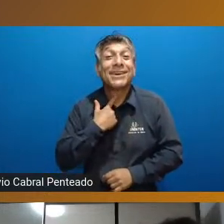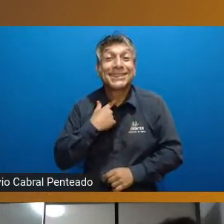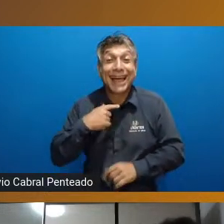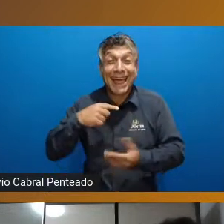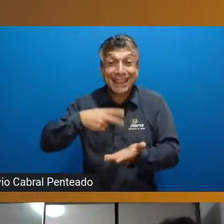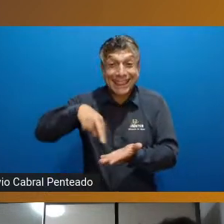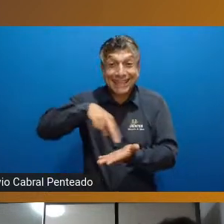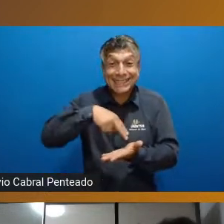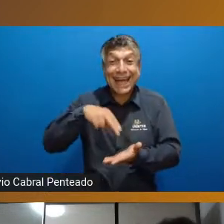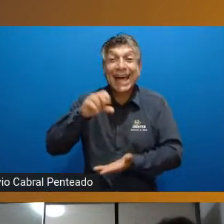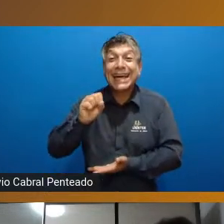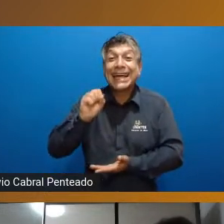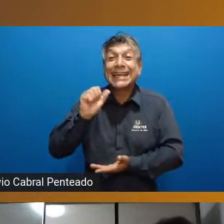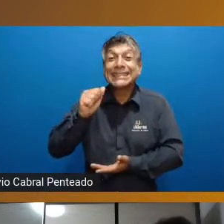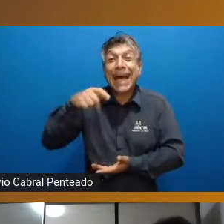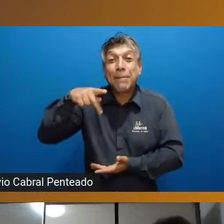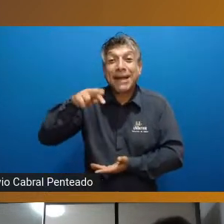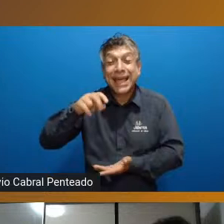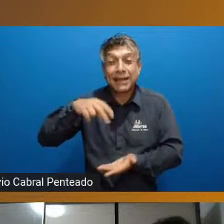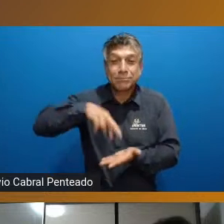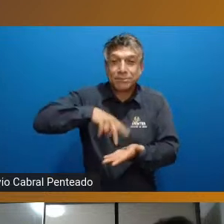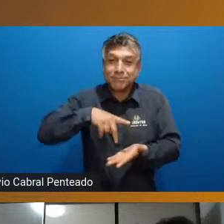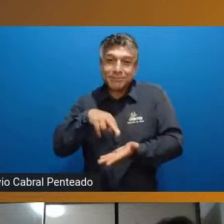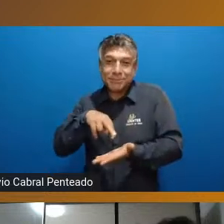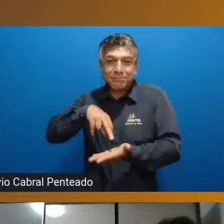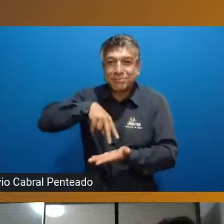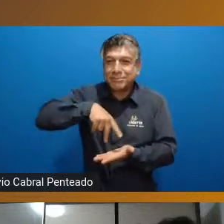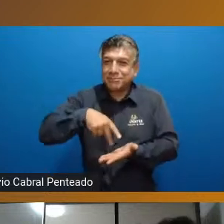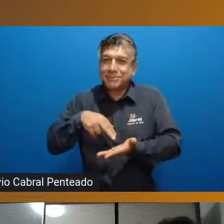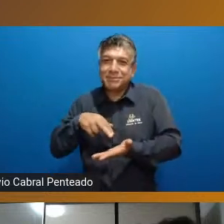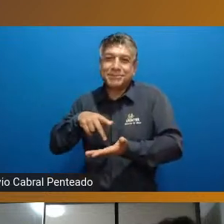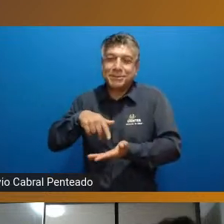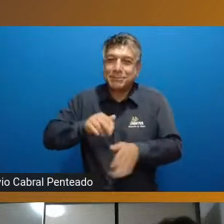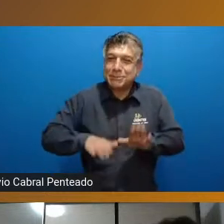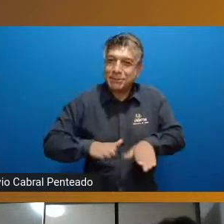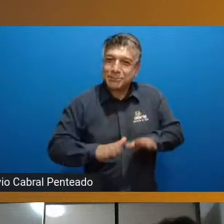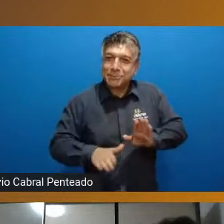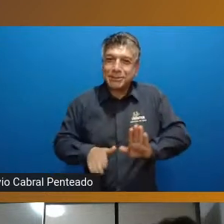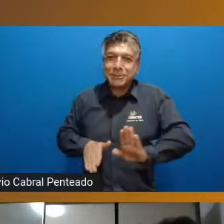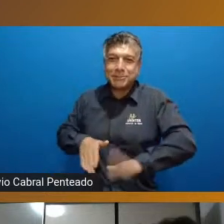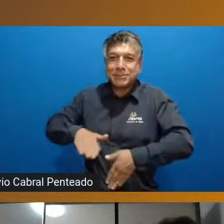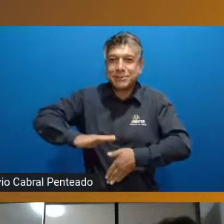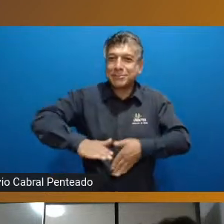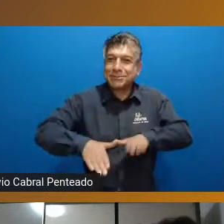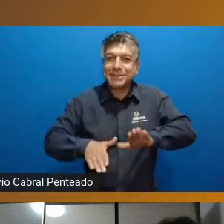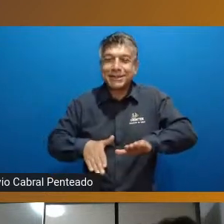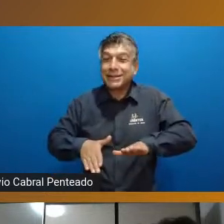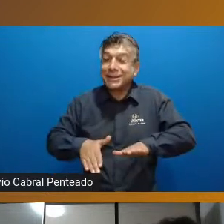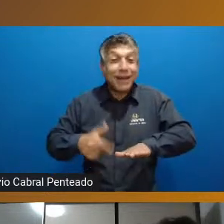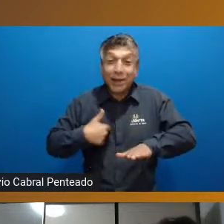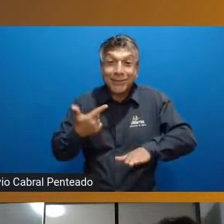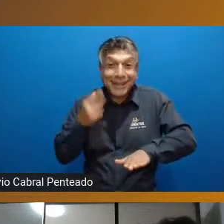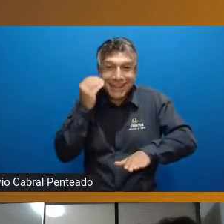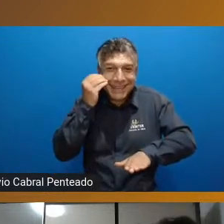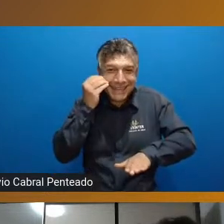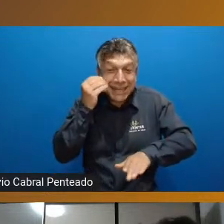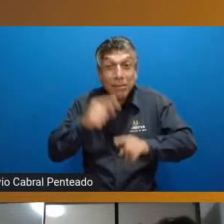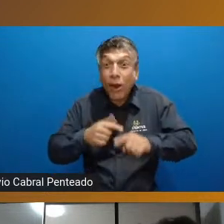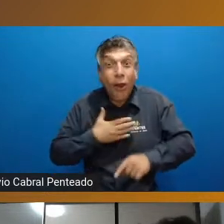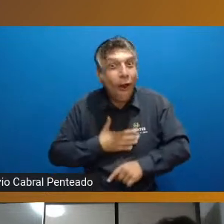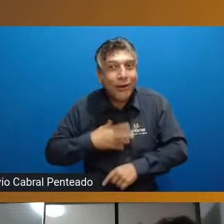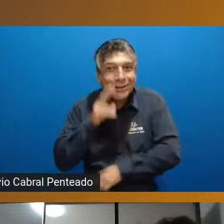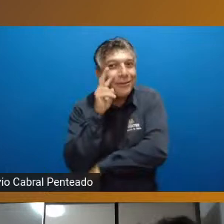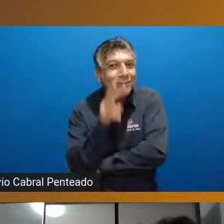né e apesar de não ter muita vivência dentro da da dança mas eu sempre gostei